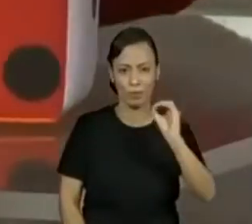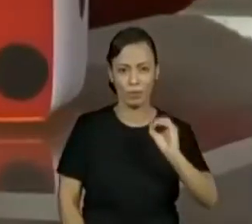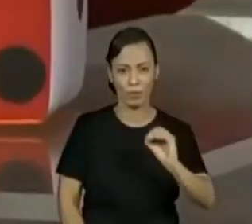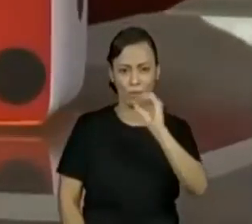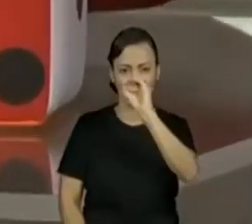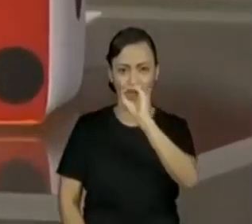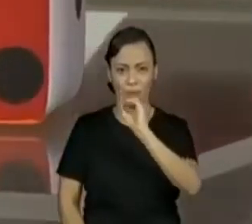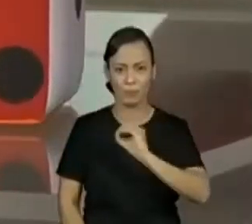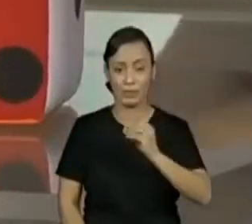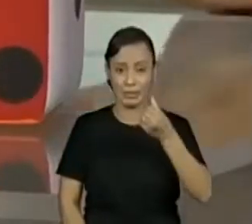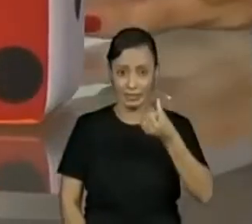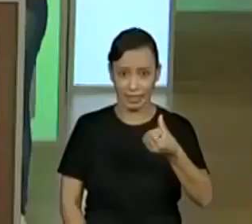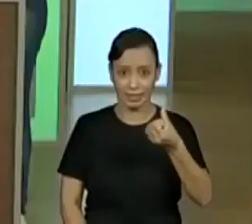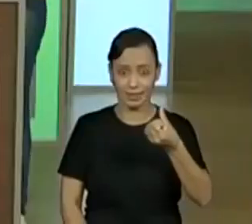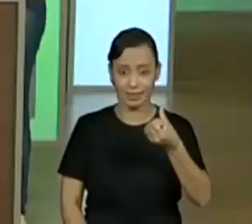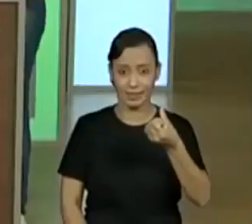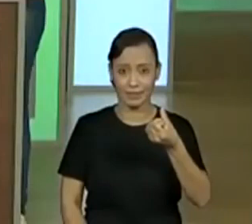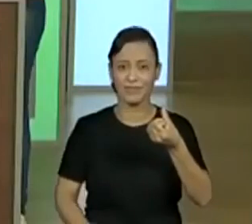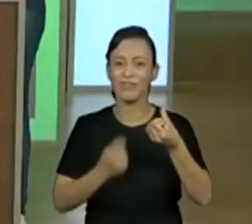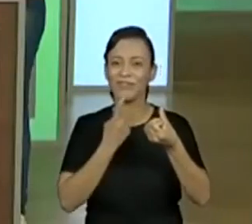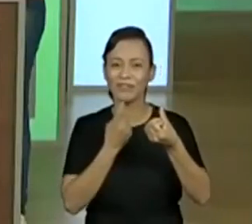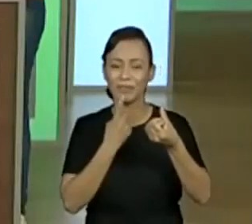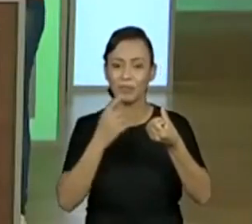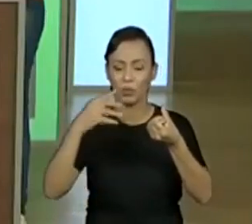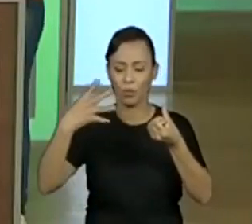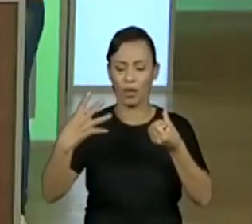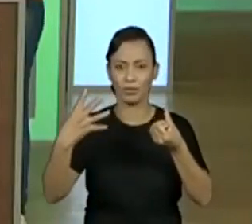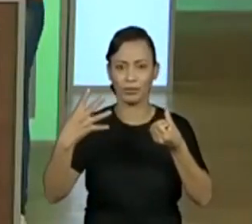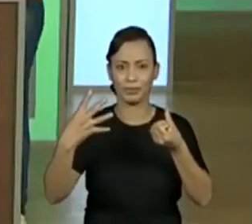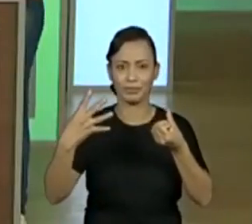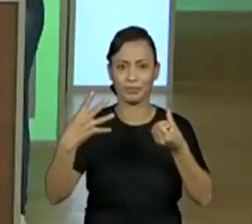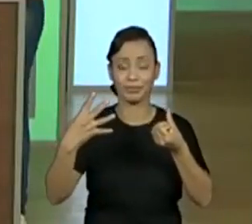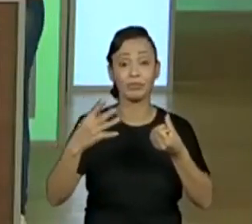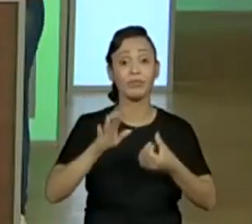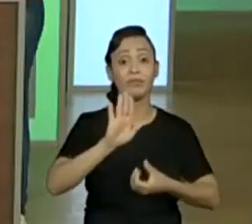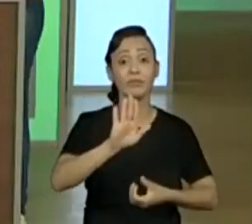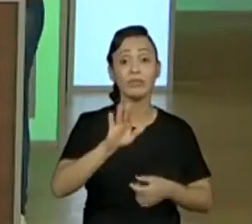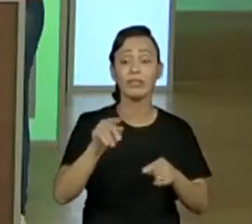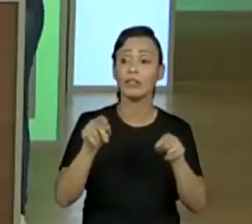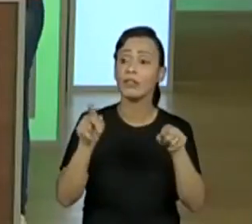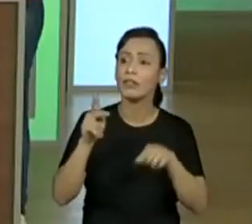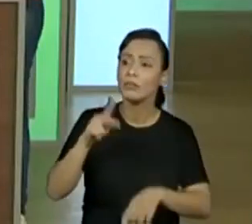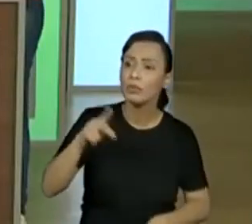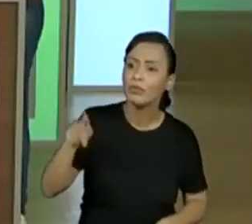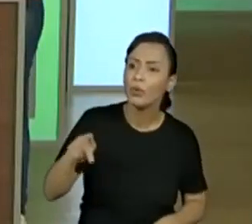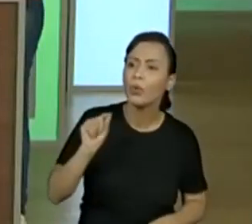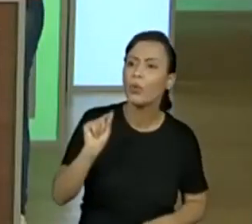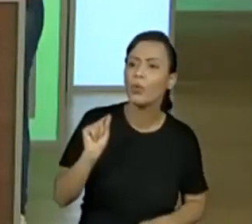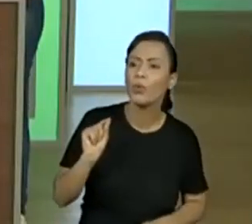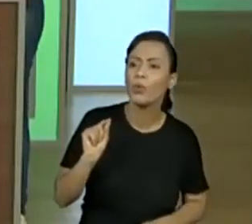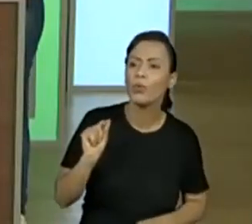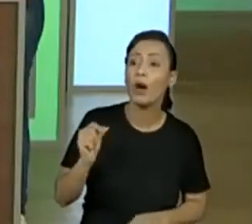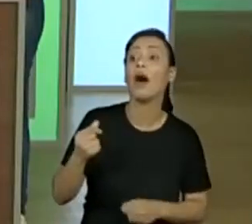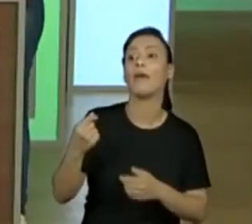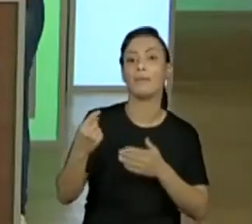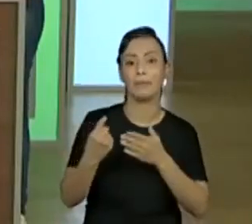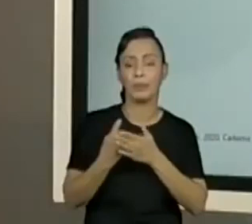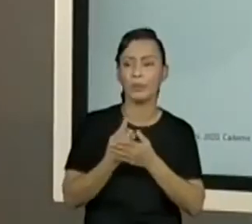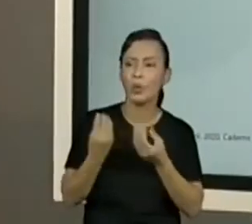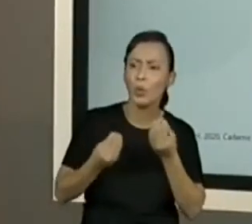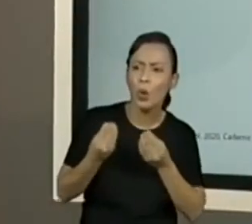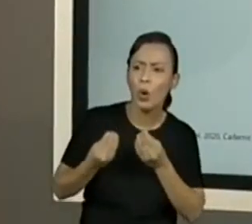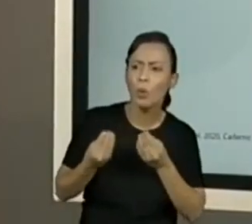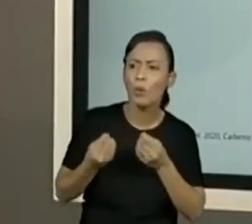parênteses aqui. Professoras, ontem, durante a nossa aula aqui, a gente deu um recadinho sobre as sequências. Então, peço